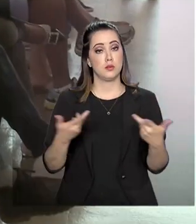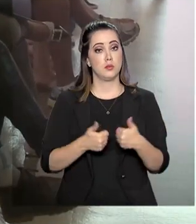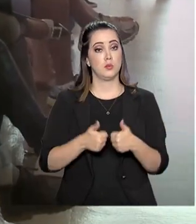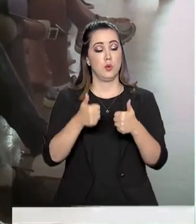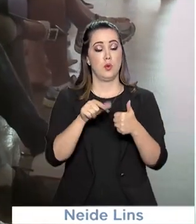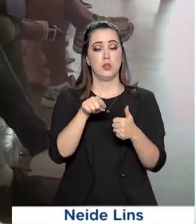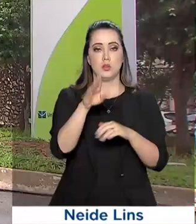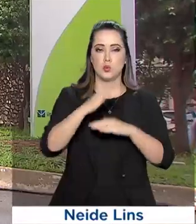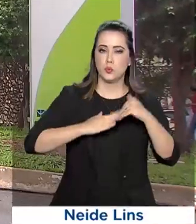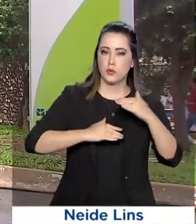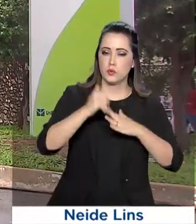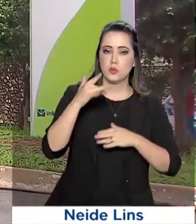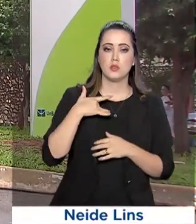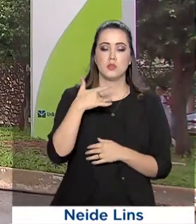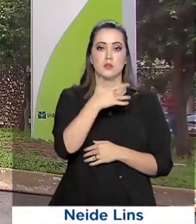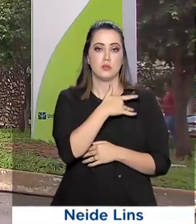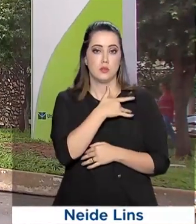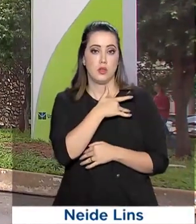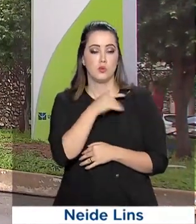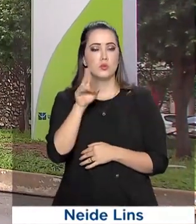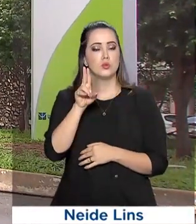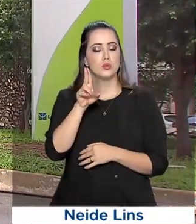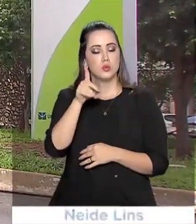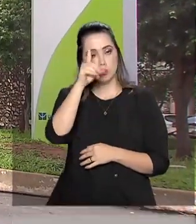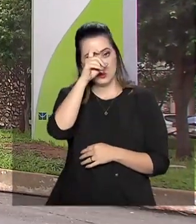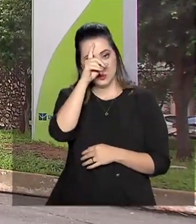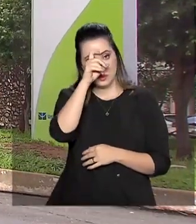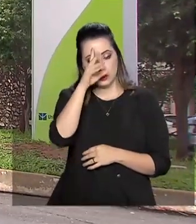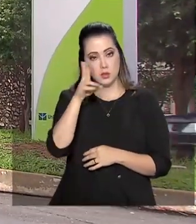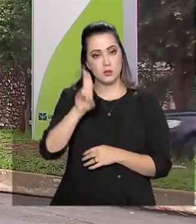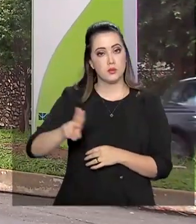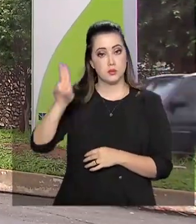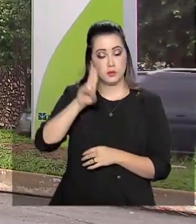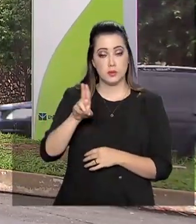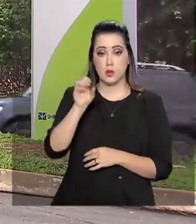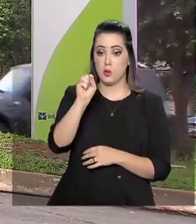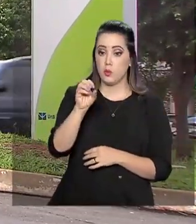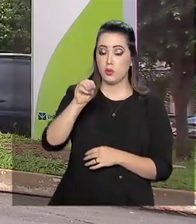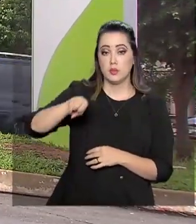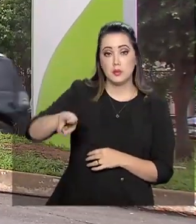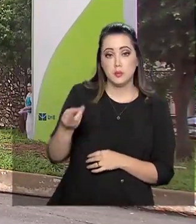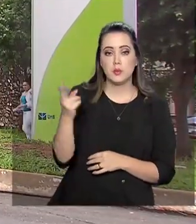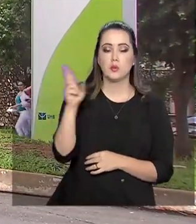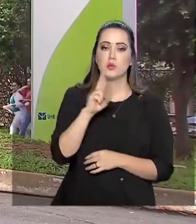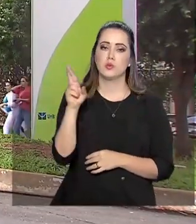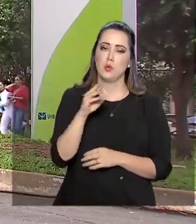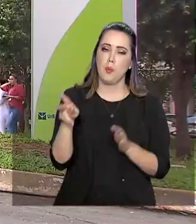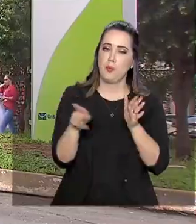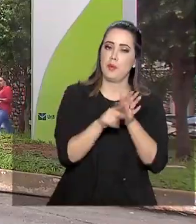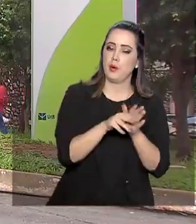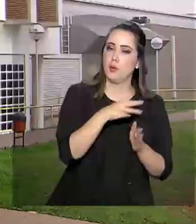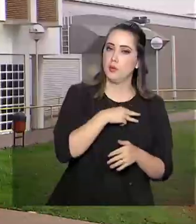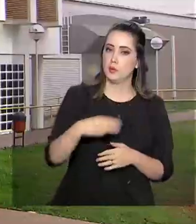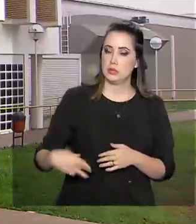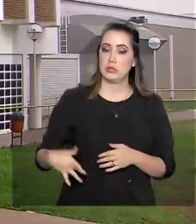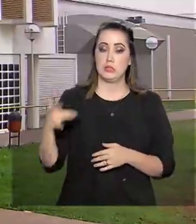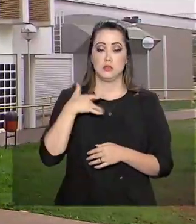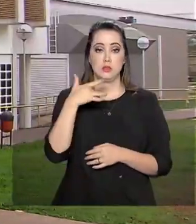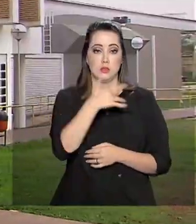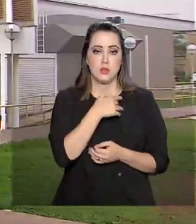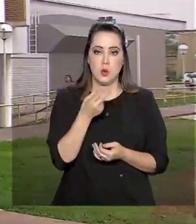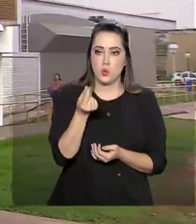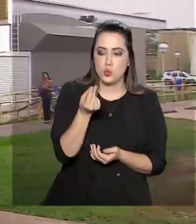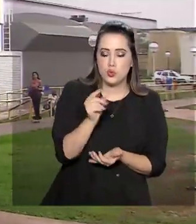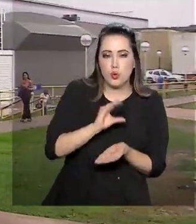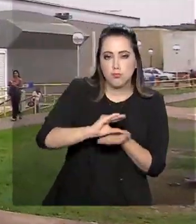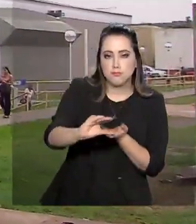profissionais de saúde. Os hospitais universitários vão receber quase 80 milhões de reais do Ministério da Saúde. A verba